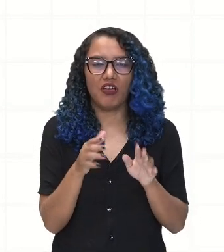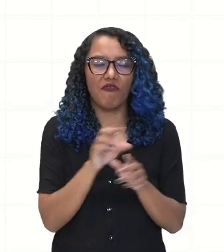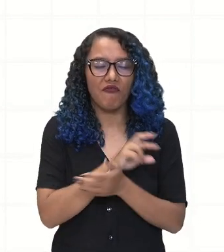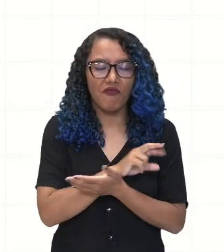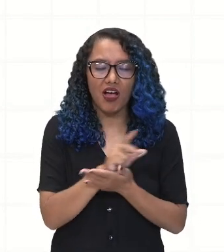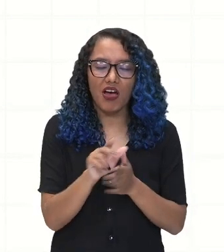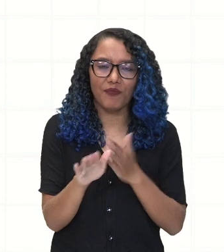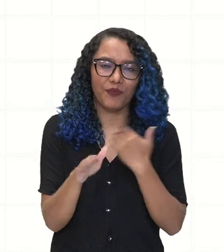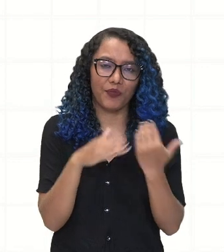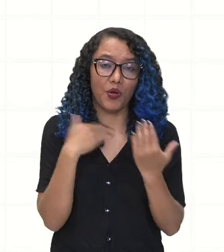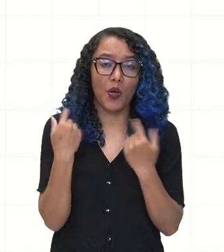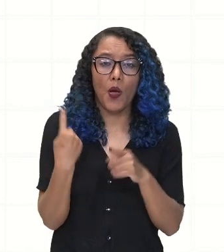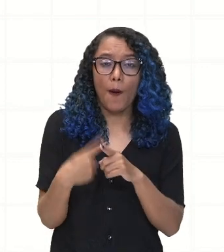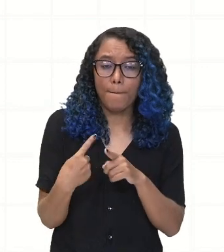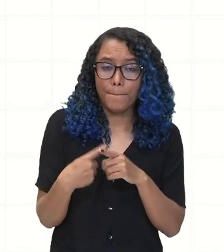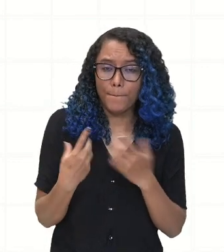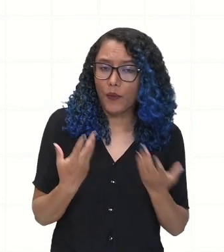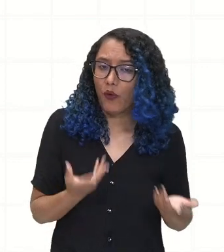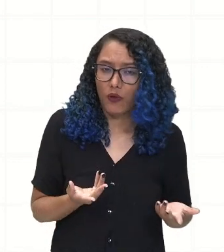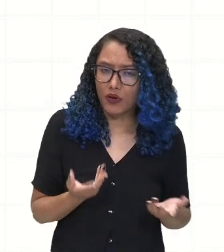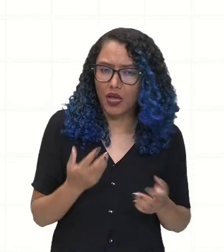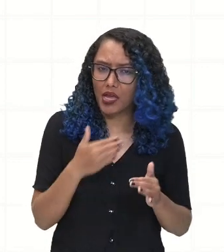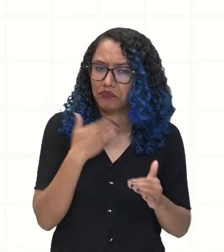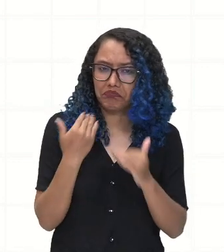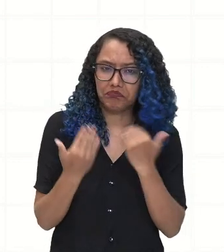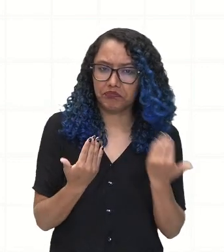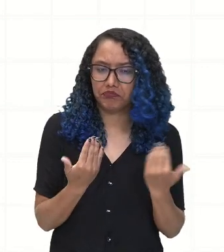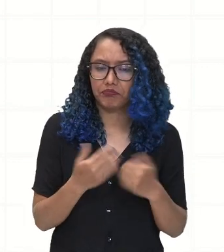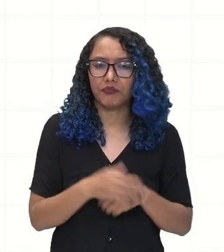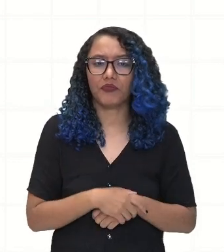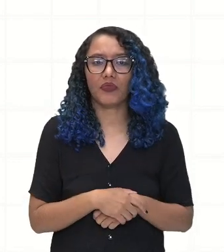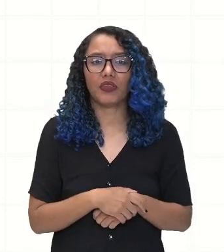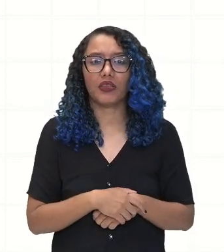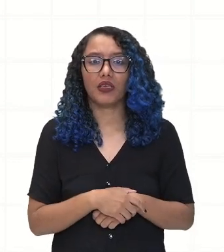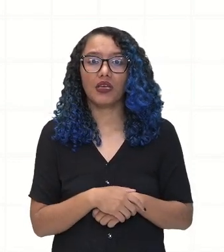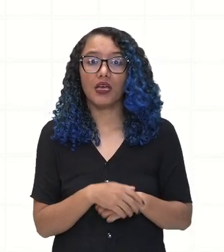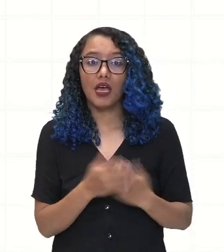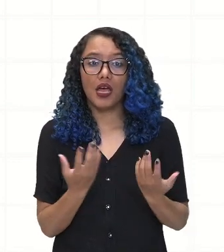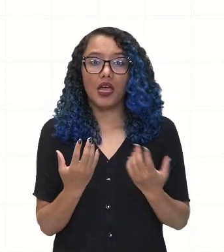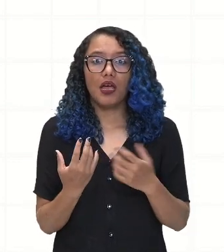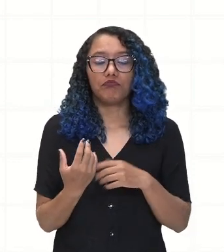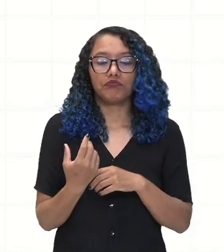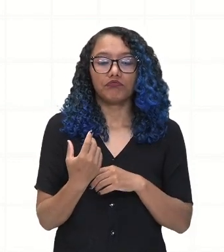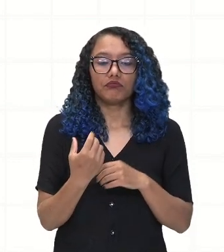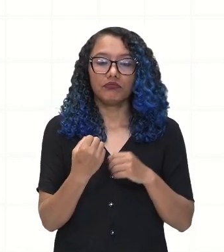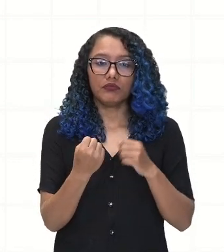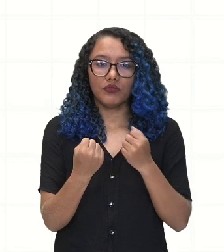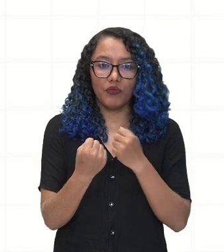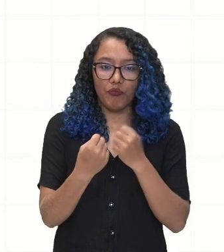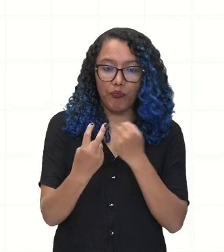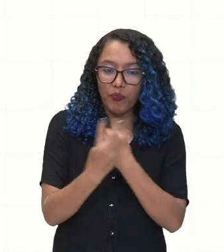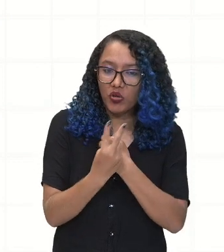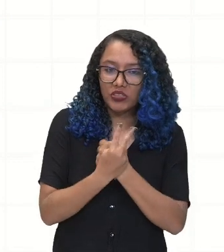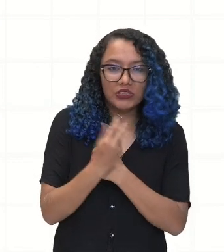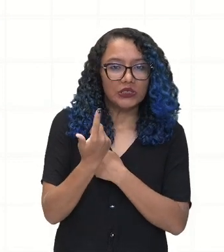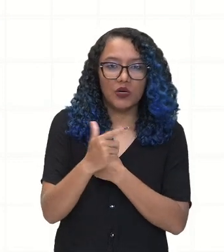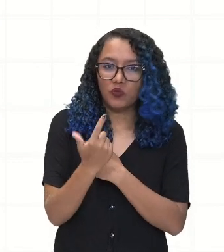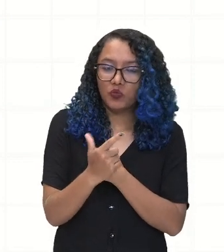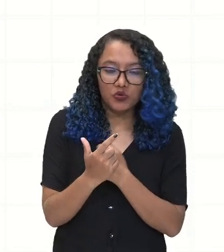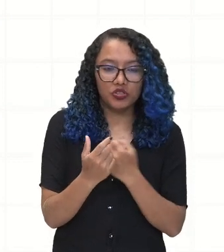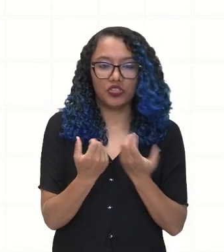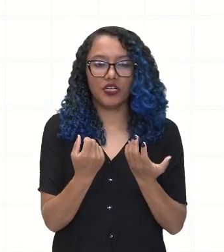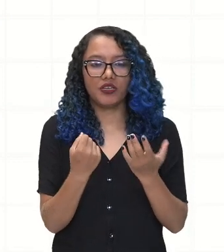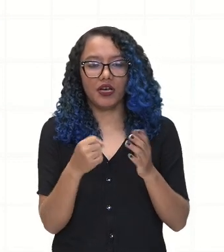possuíam anticorpos, imunidade para combater esta doença. A